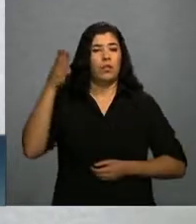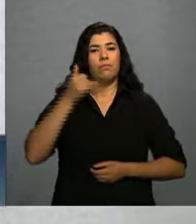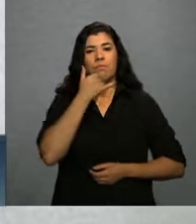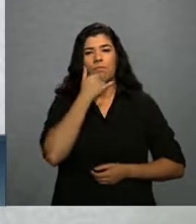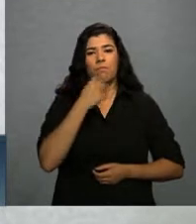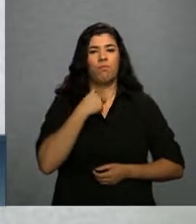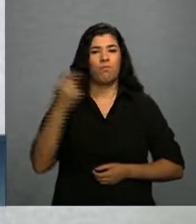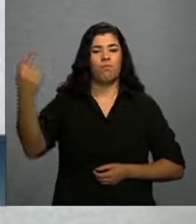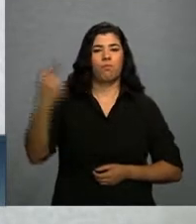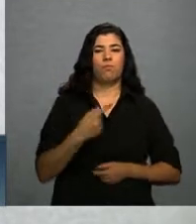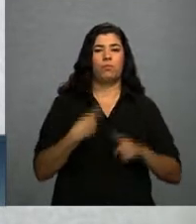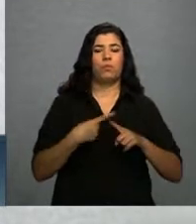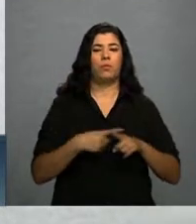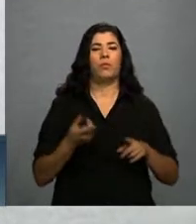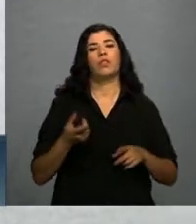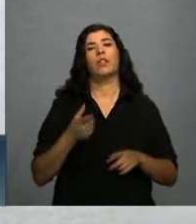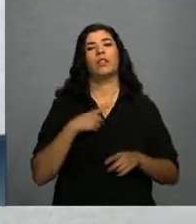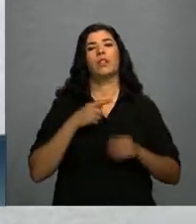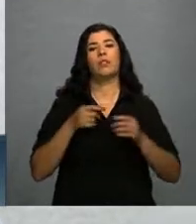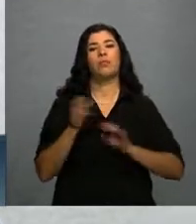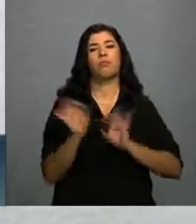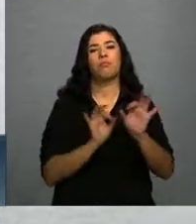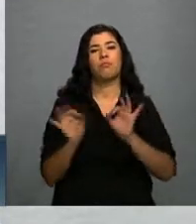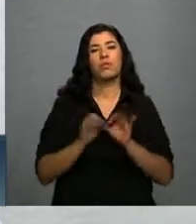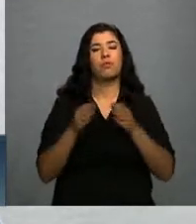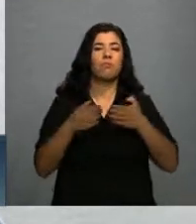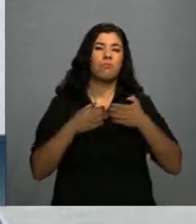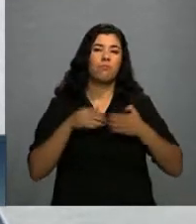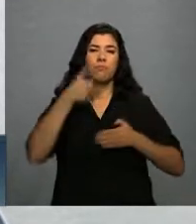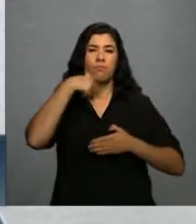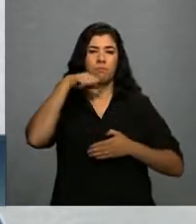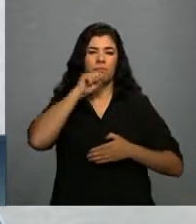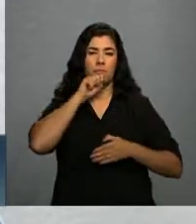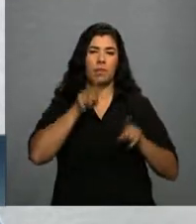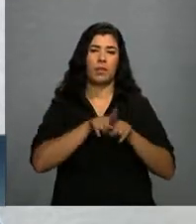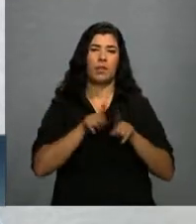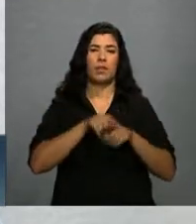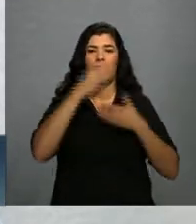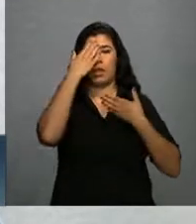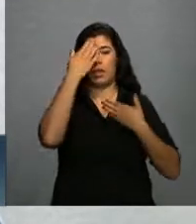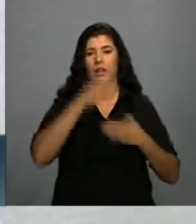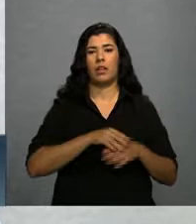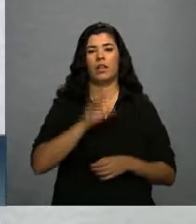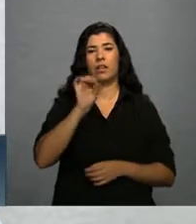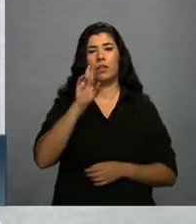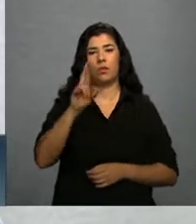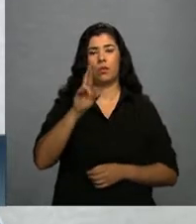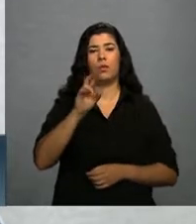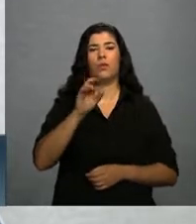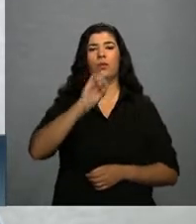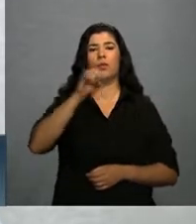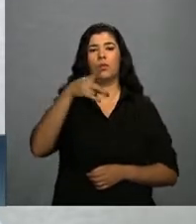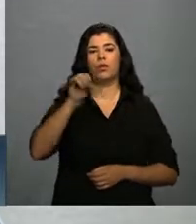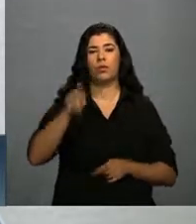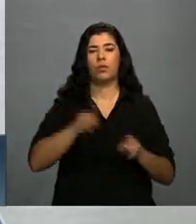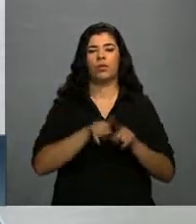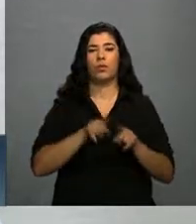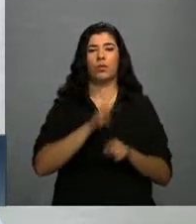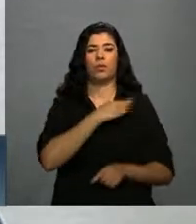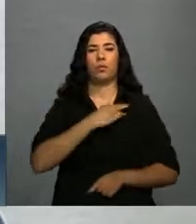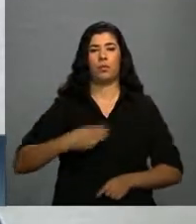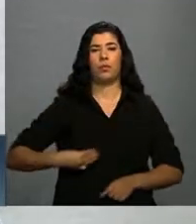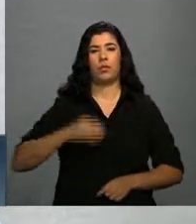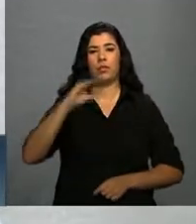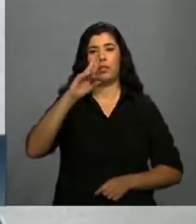na licença maternidade. E, assim, agradecer ao doutor João Paulo Bacara, ao ministro doutor Arthur Quioro, e o